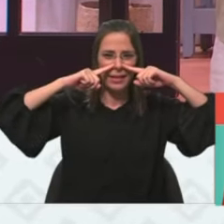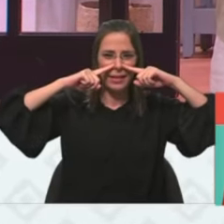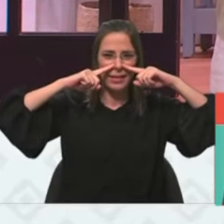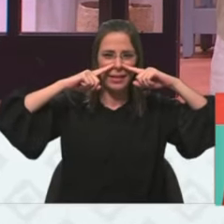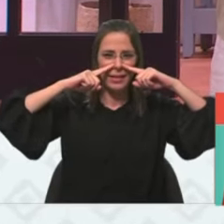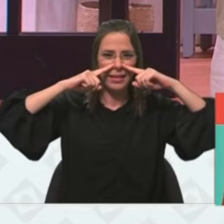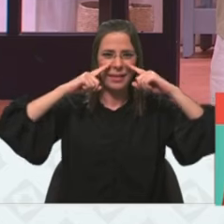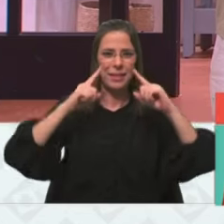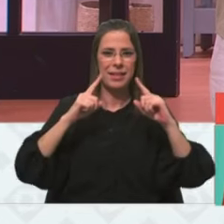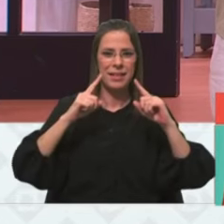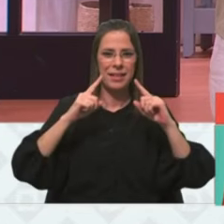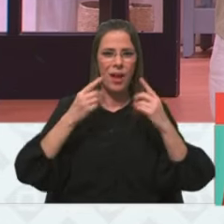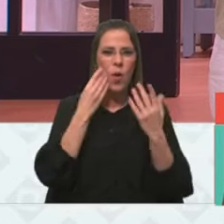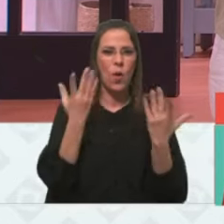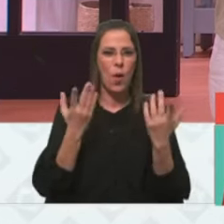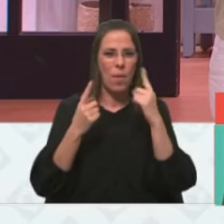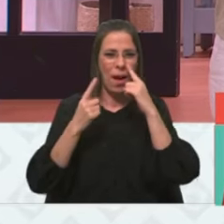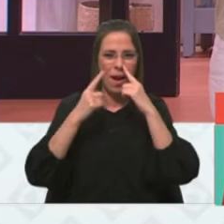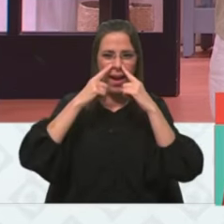Não.